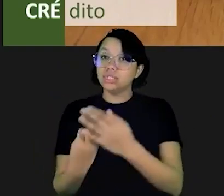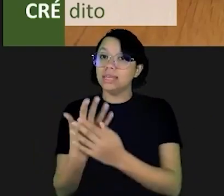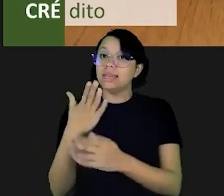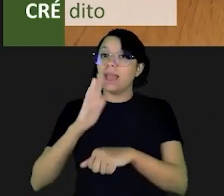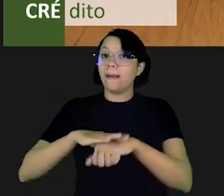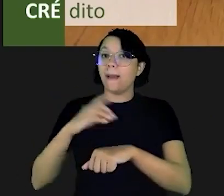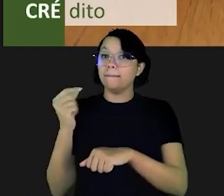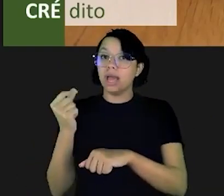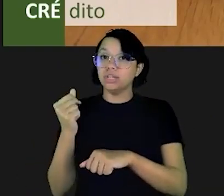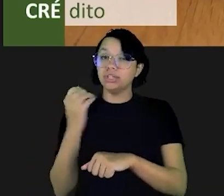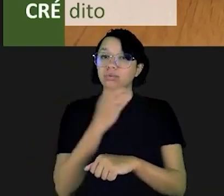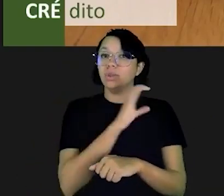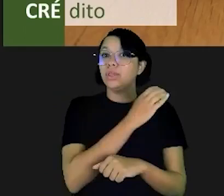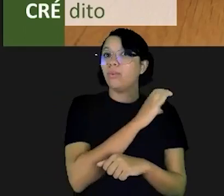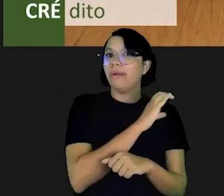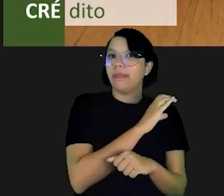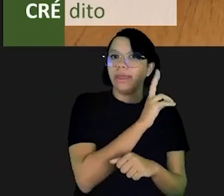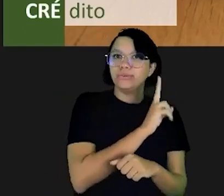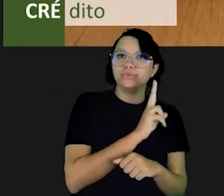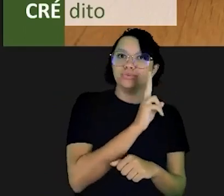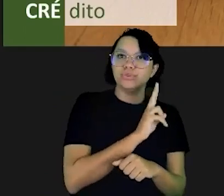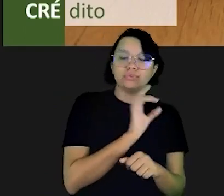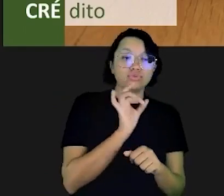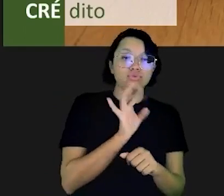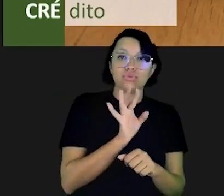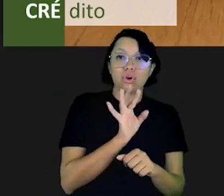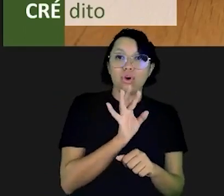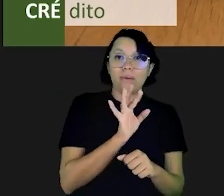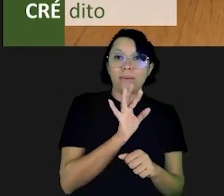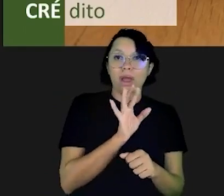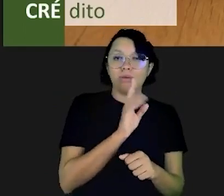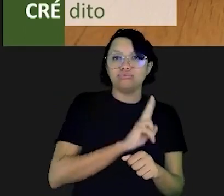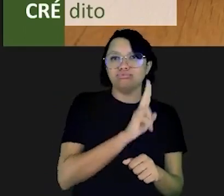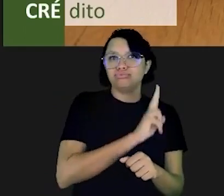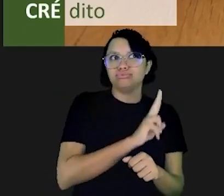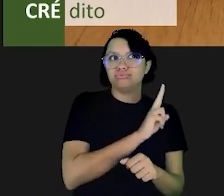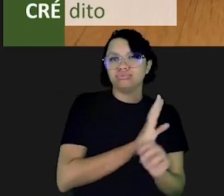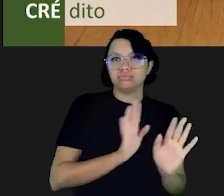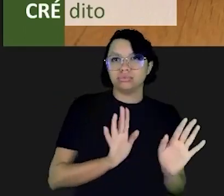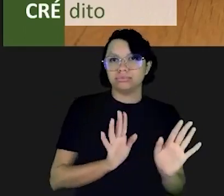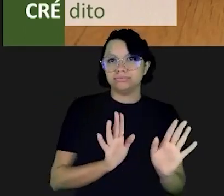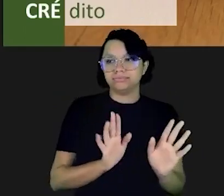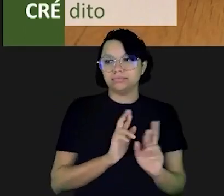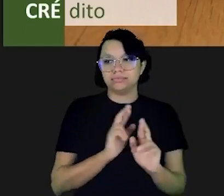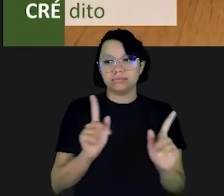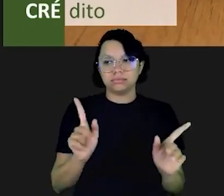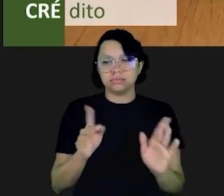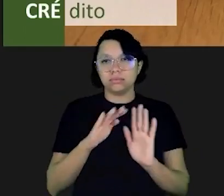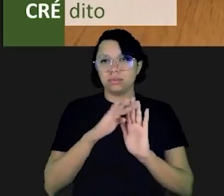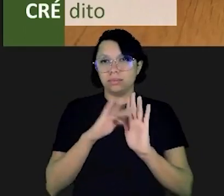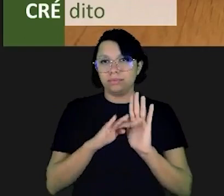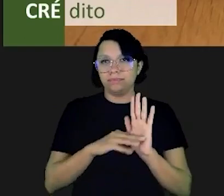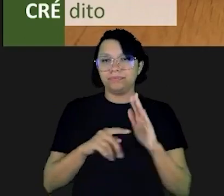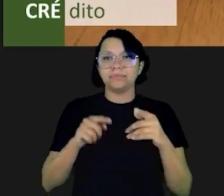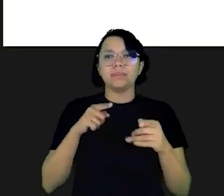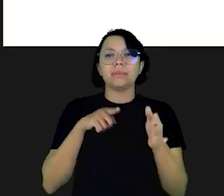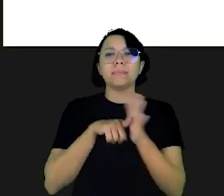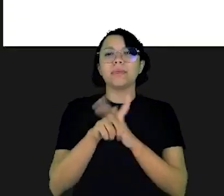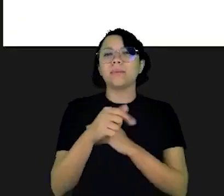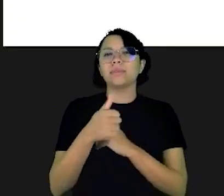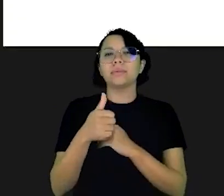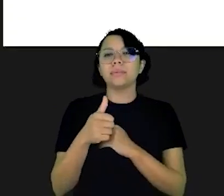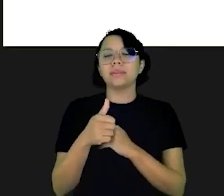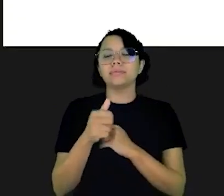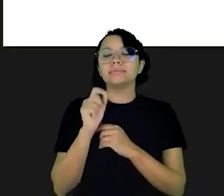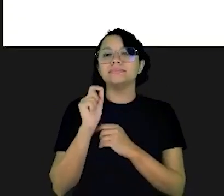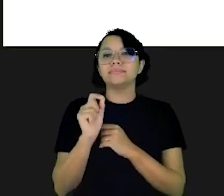aplicado com a finalidade de gerar mais dinheiro e o crédito utilizado exclusivamente para o consumo. Vamos lá, por